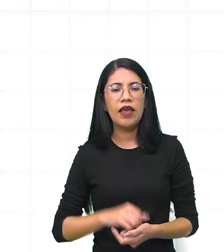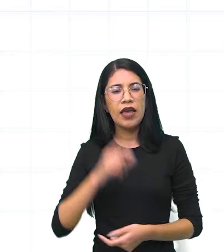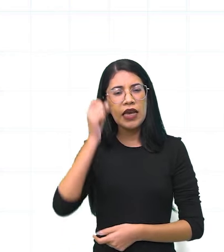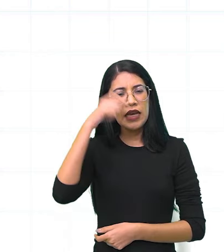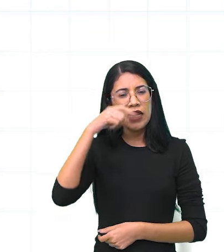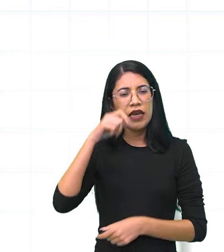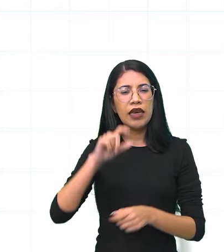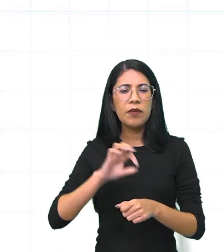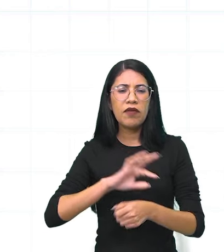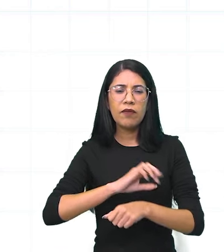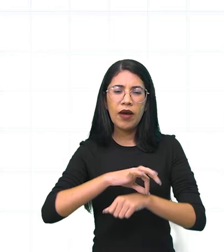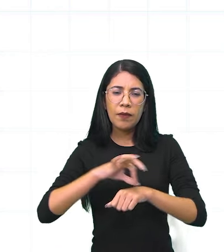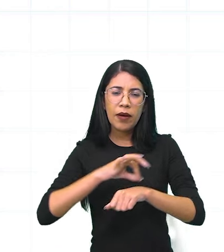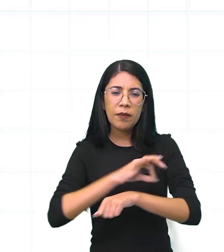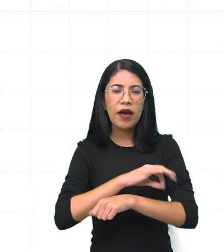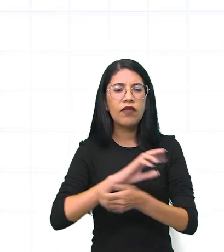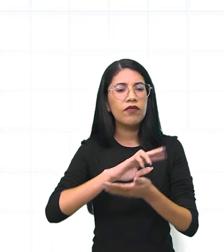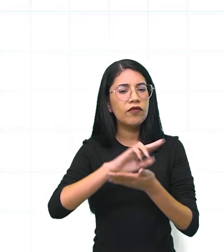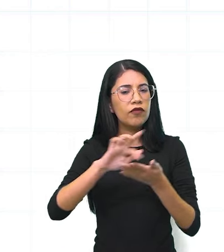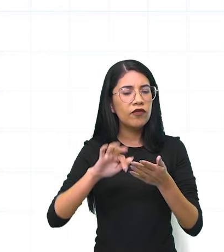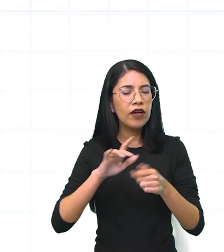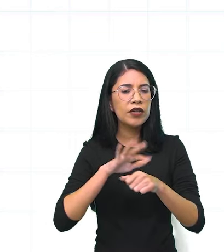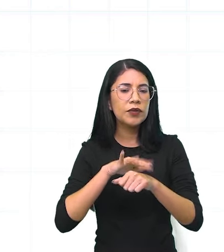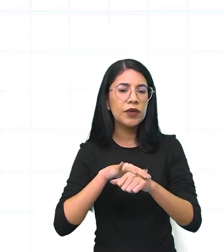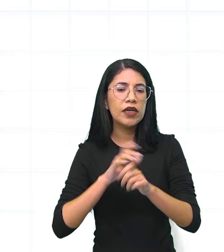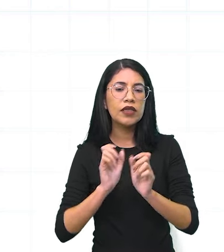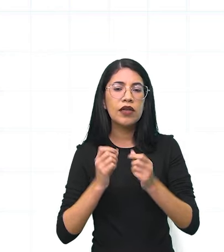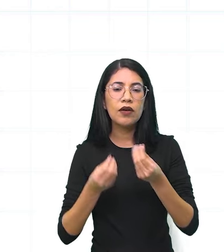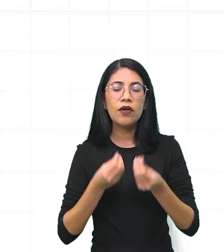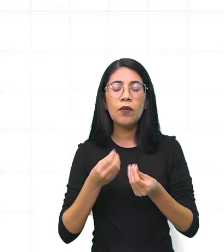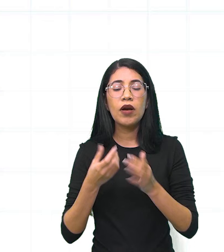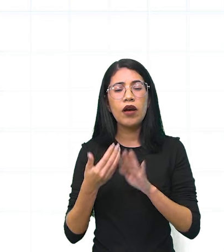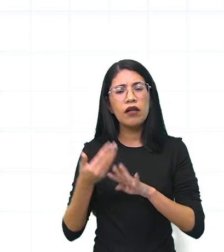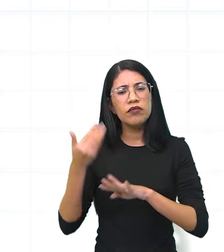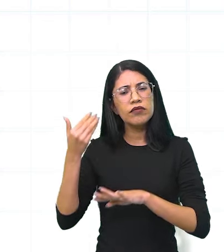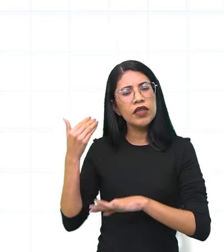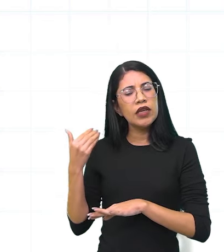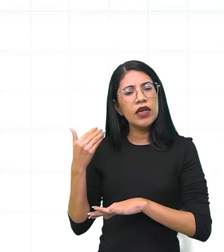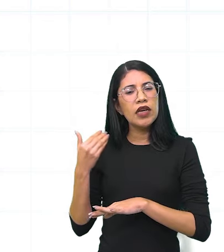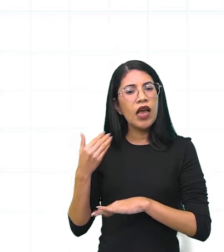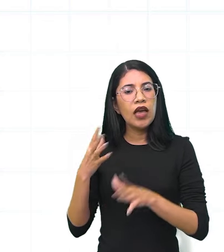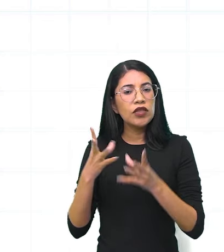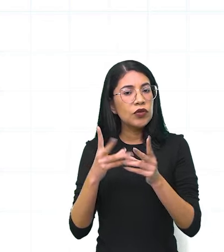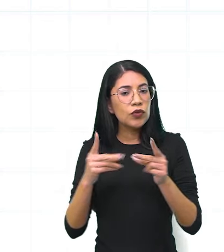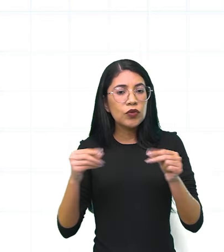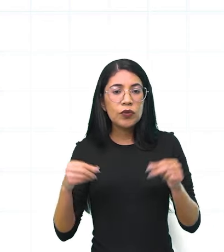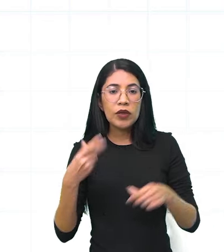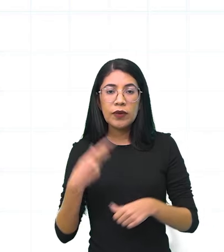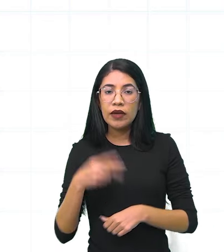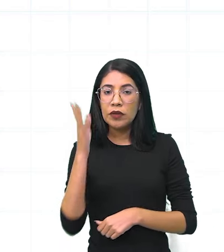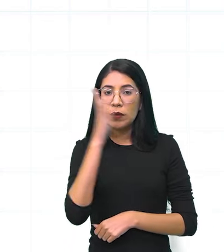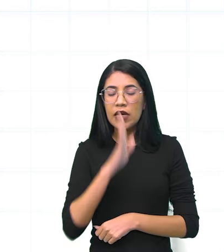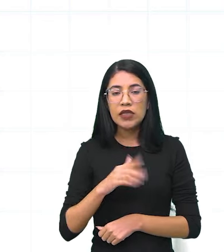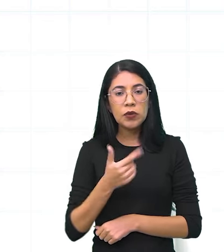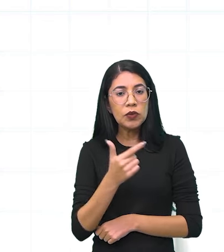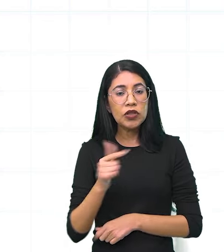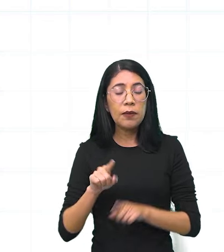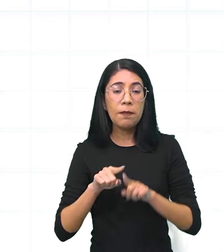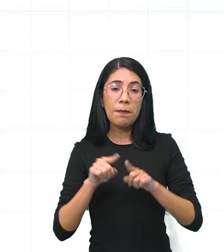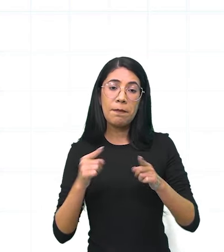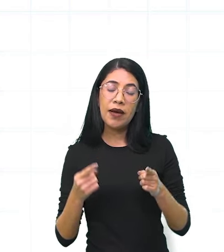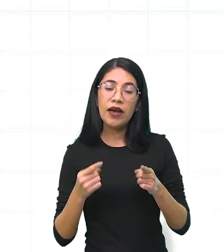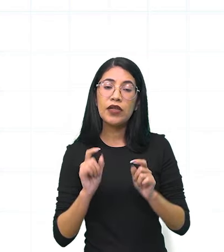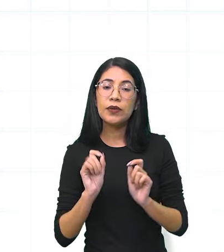cachumba, rubeula. São doenças que, até um tempo atrás, eram erradicadas no Brasil. Não tinha mais, mas que,